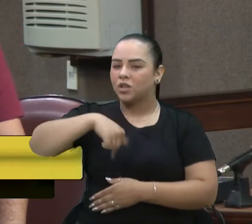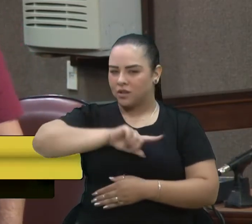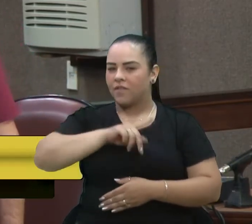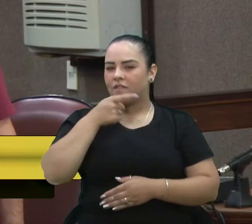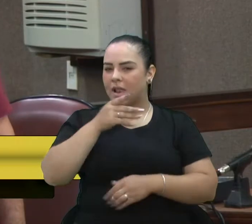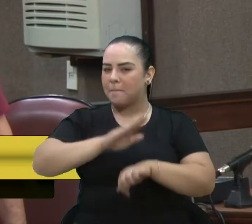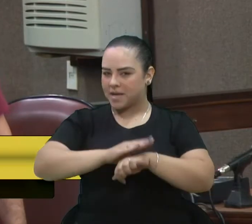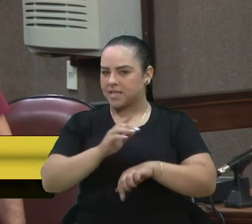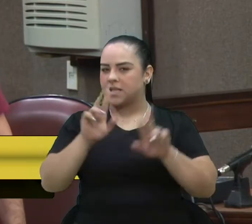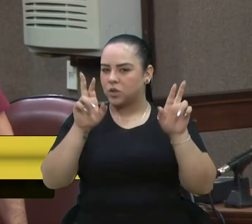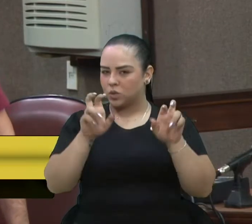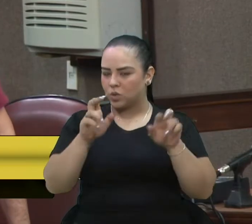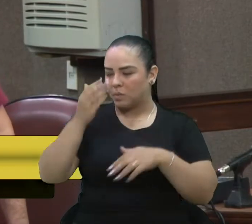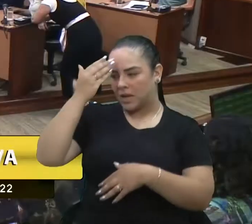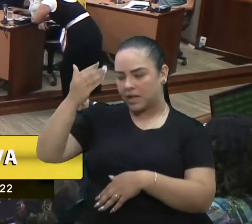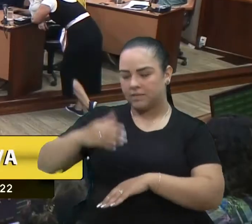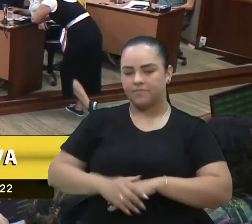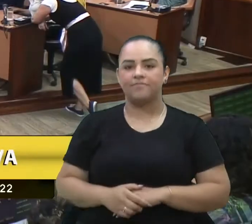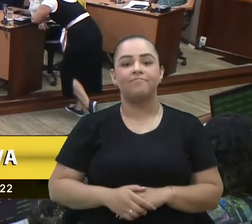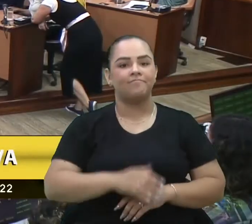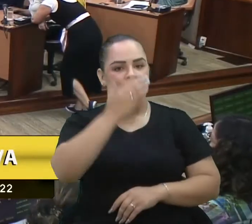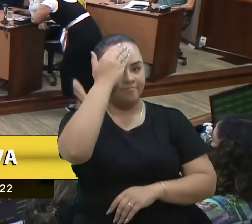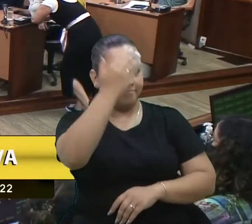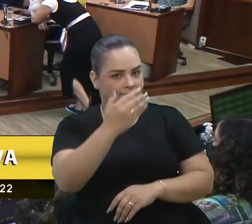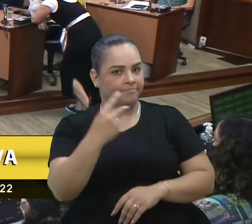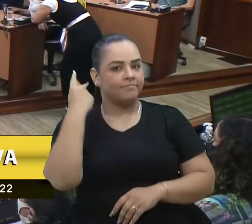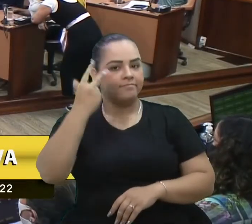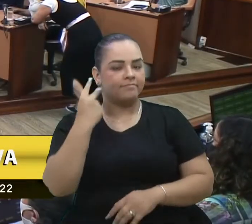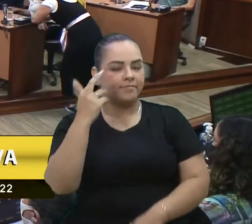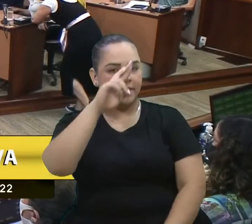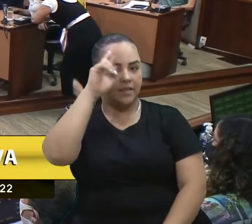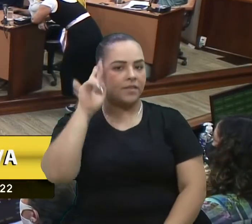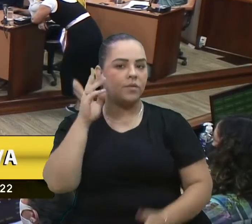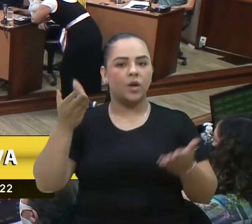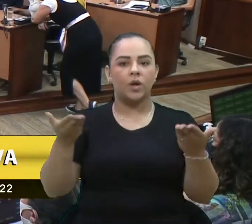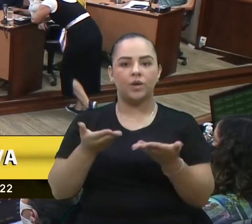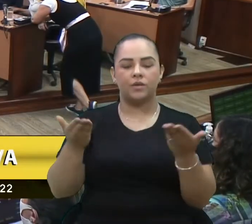vezes. Obrigada, vereador Rafael, vereador Renato,